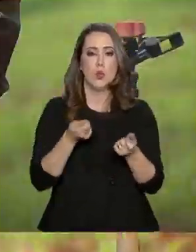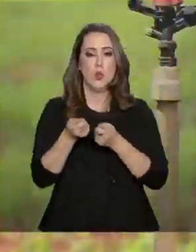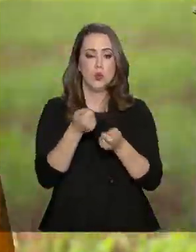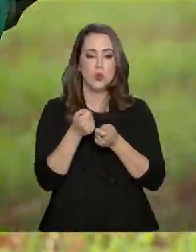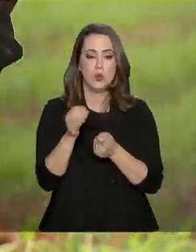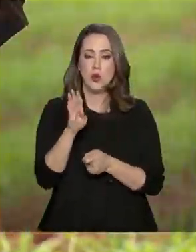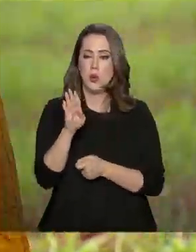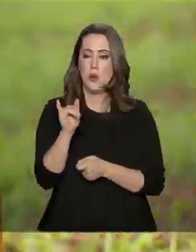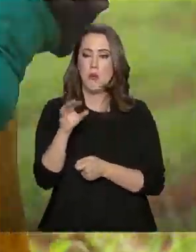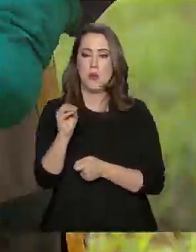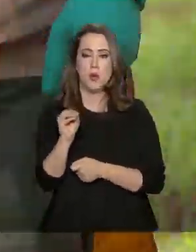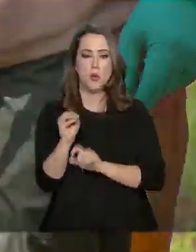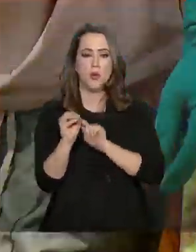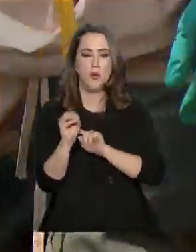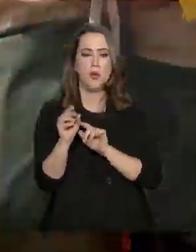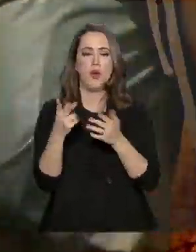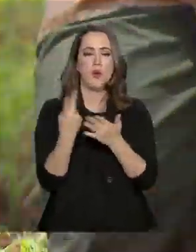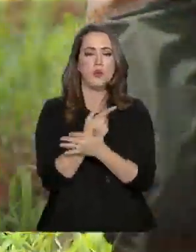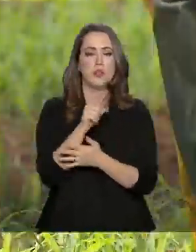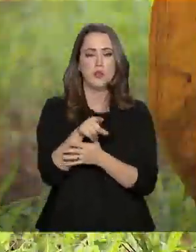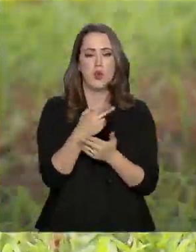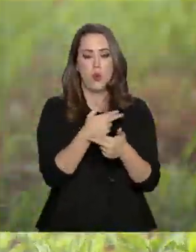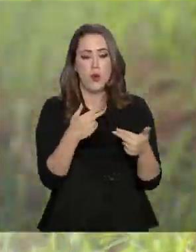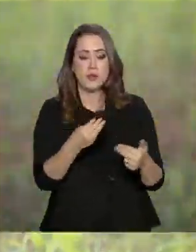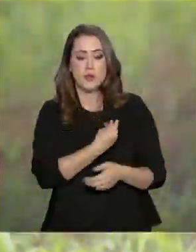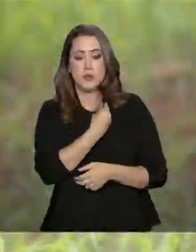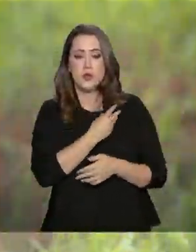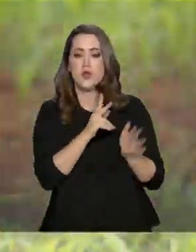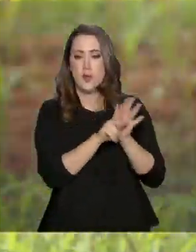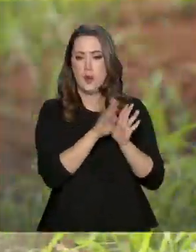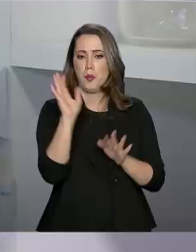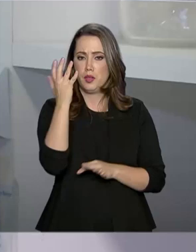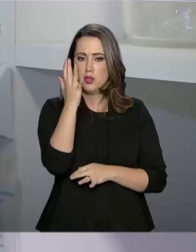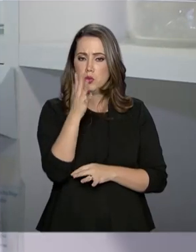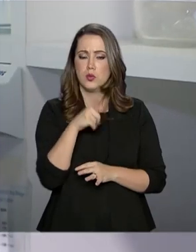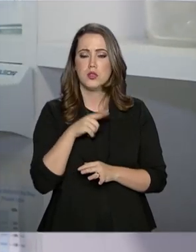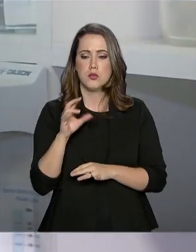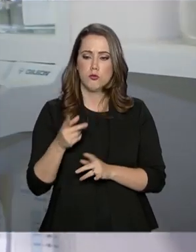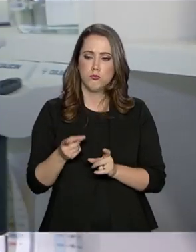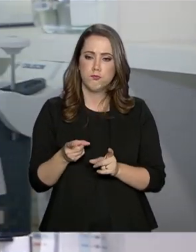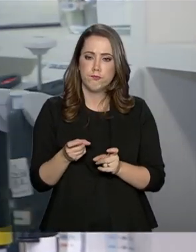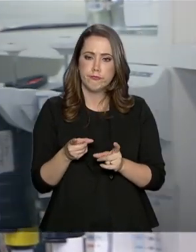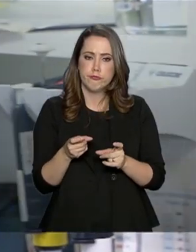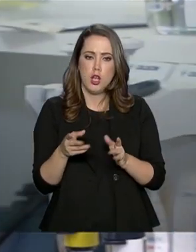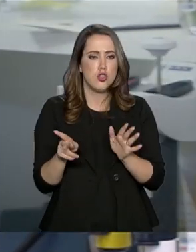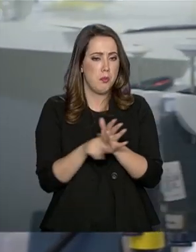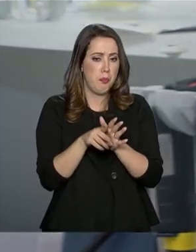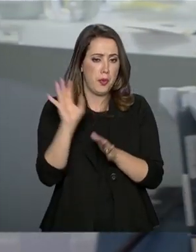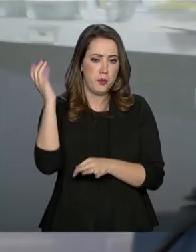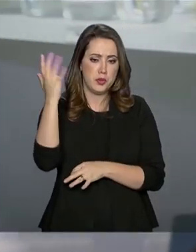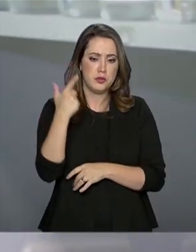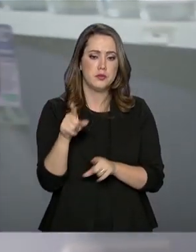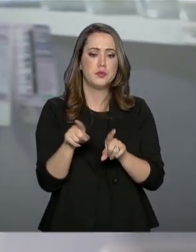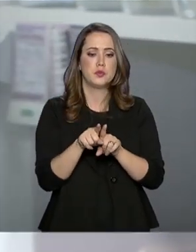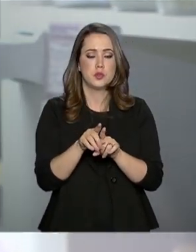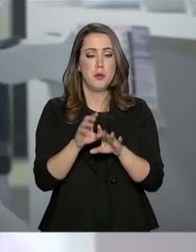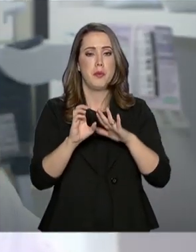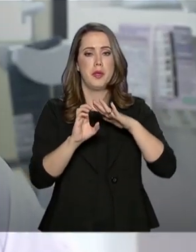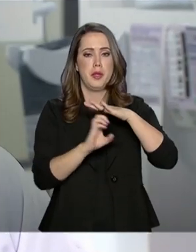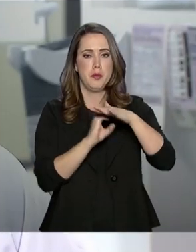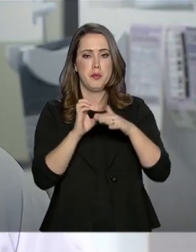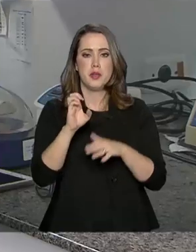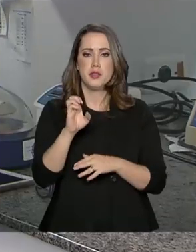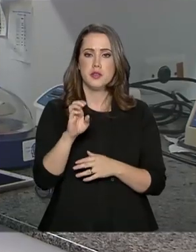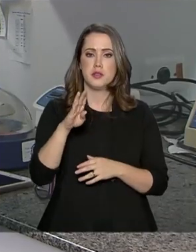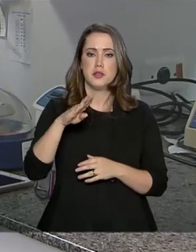funciona a partir de organismos vivos já encontrados na natureza. A Embrapa também desenvolve os biodefensivos e